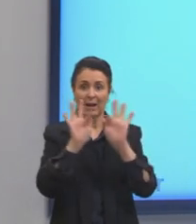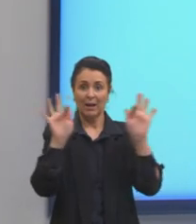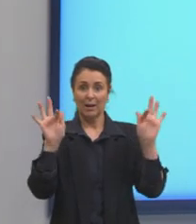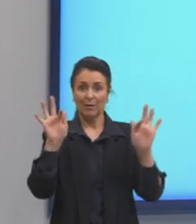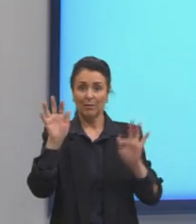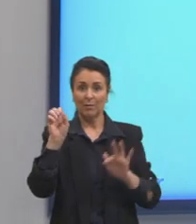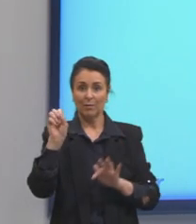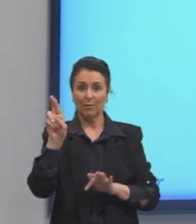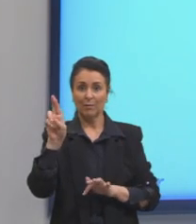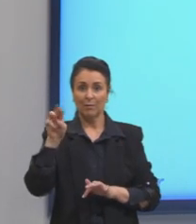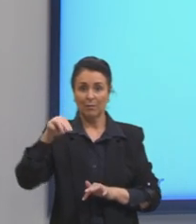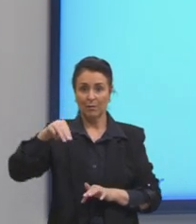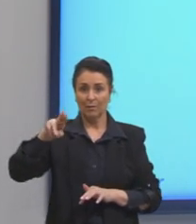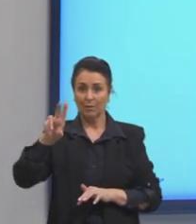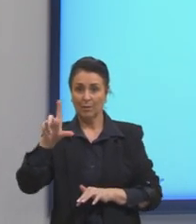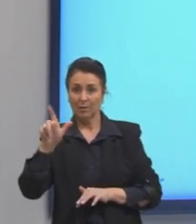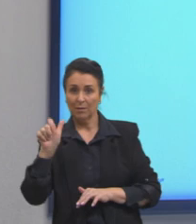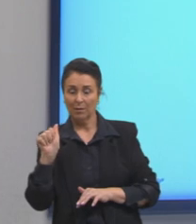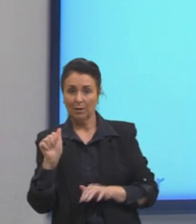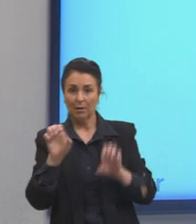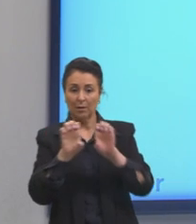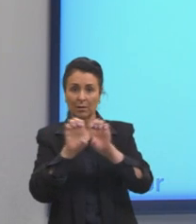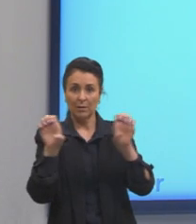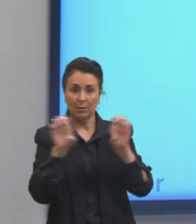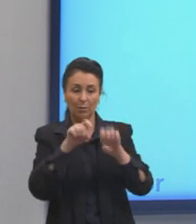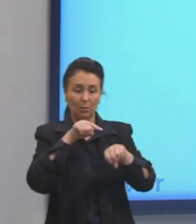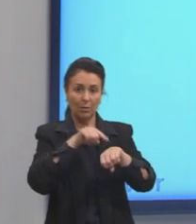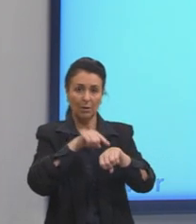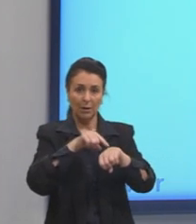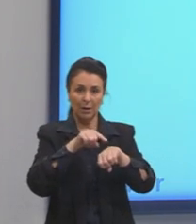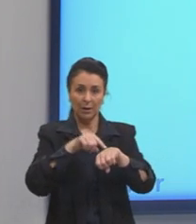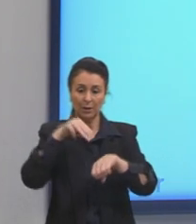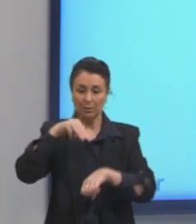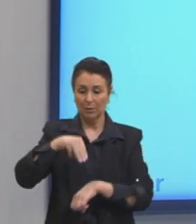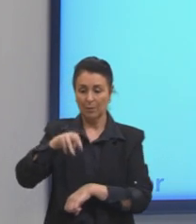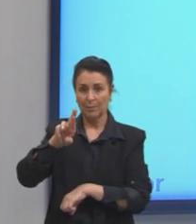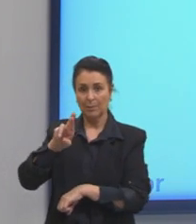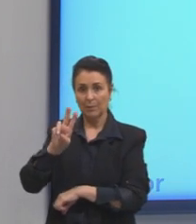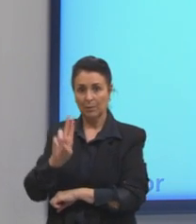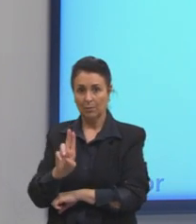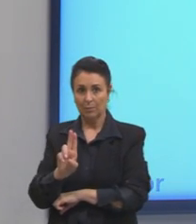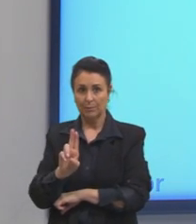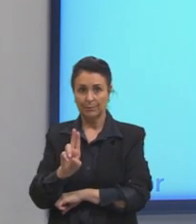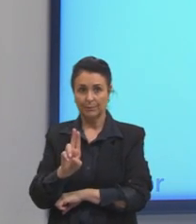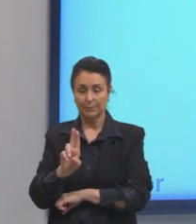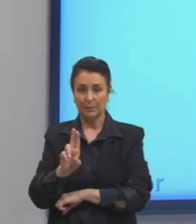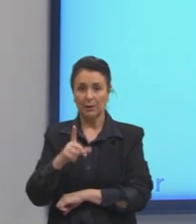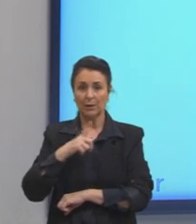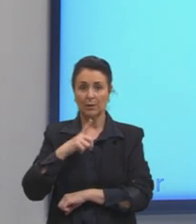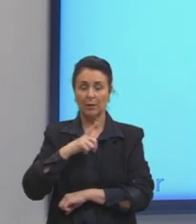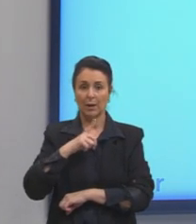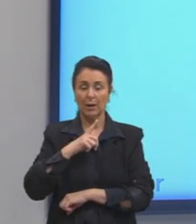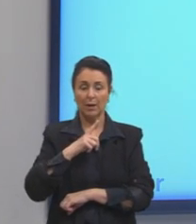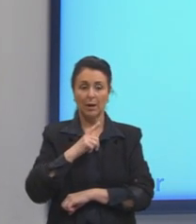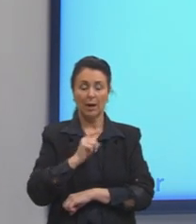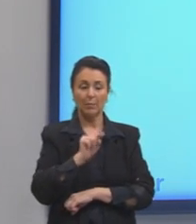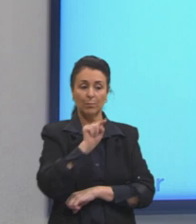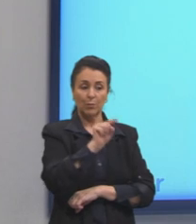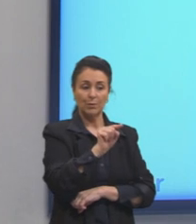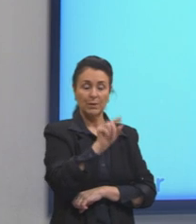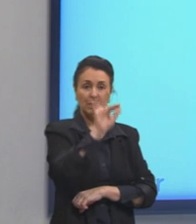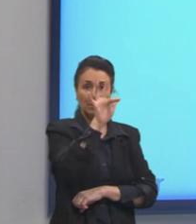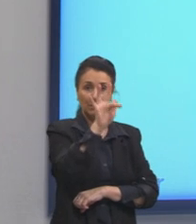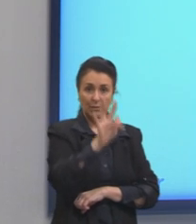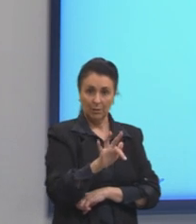está falando agora é a equação horária do MRU. Ela tem esse formato aqui. posição final igual a posição